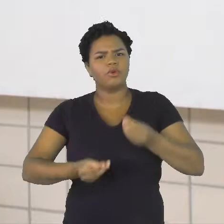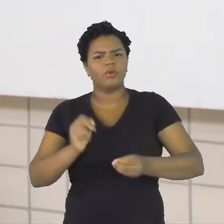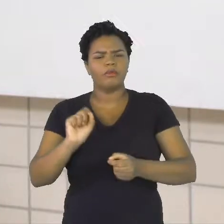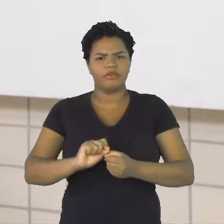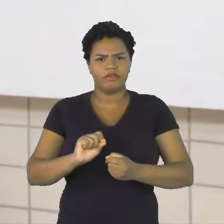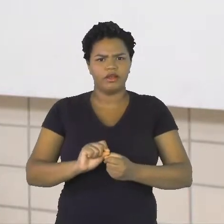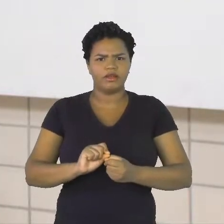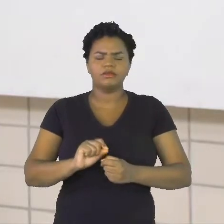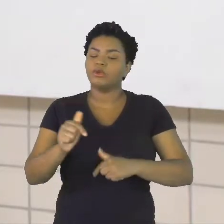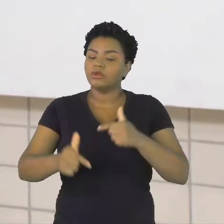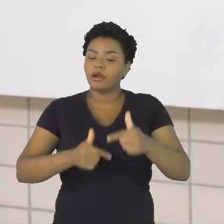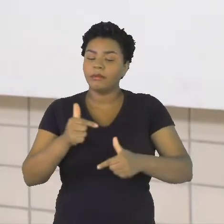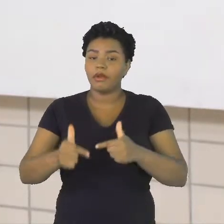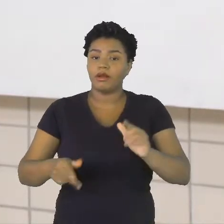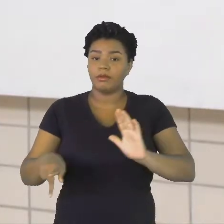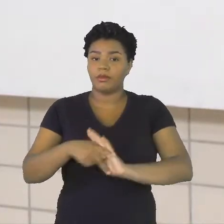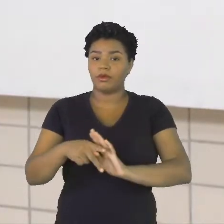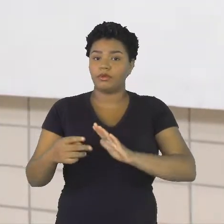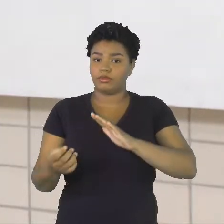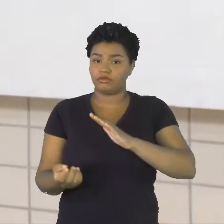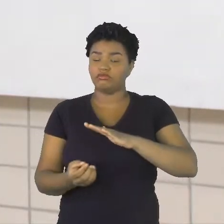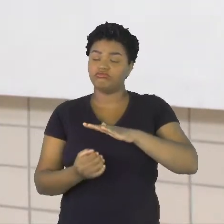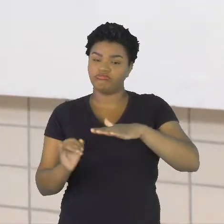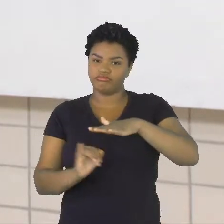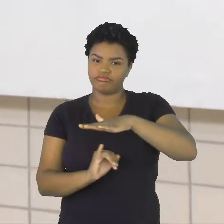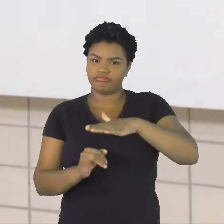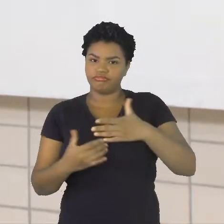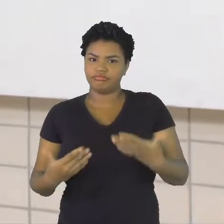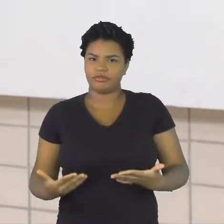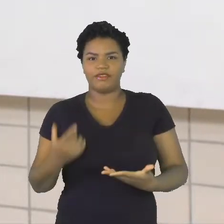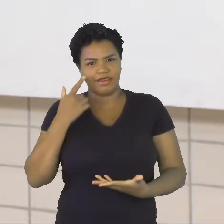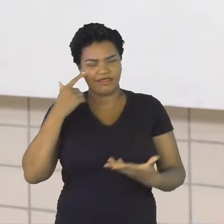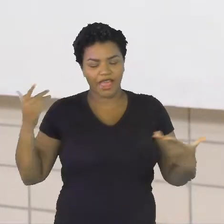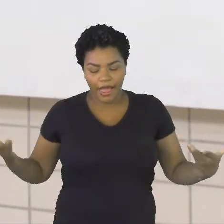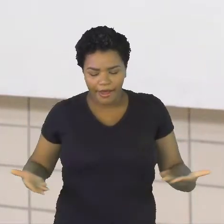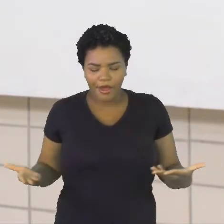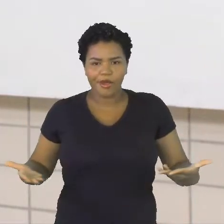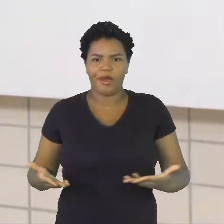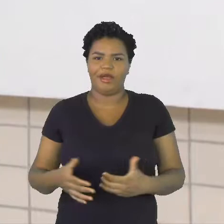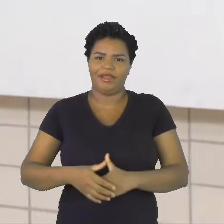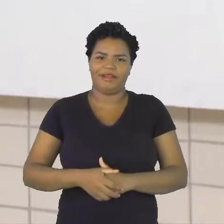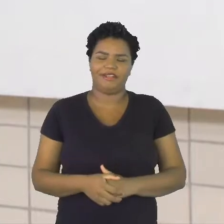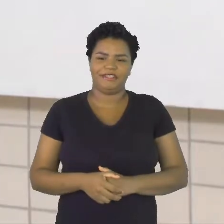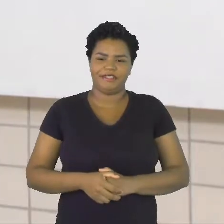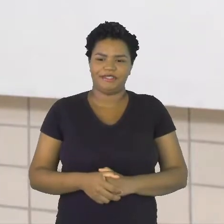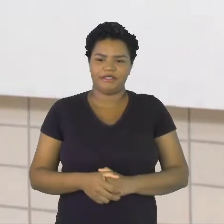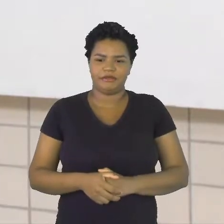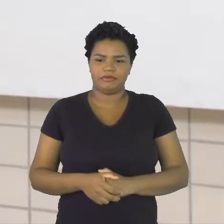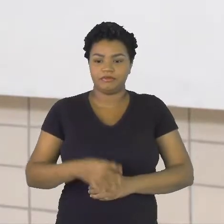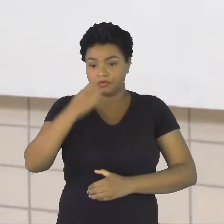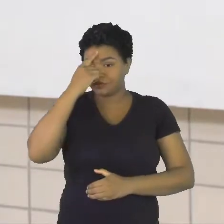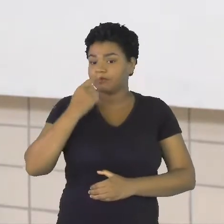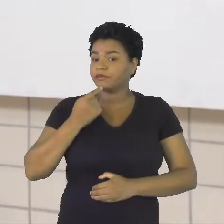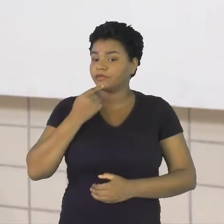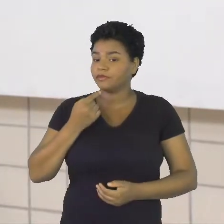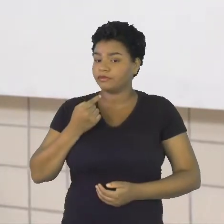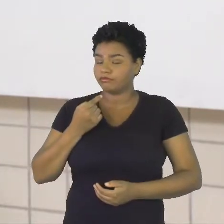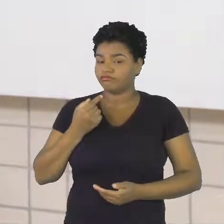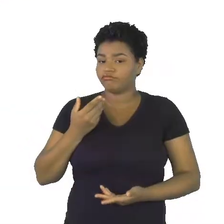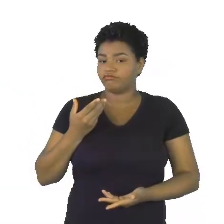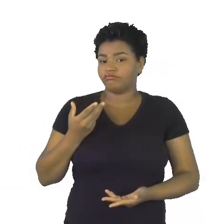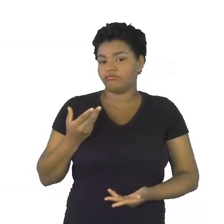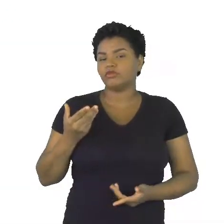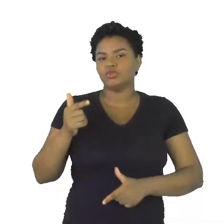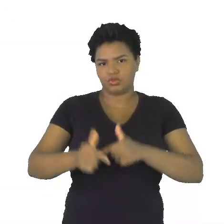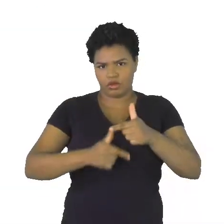esse trabalho do Naturatins? A gente vai ver isso agora, tá? Aqui eu trouxe uma imagem de um trabalho